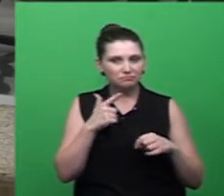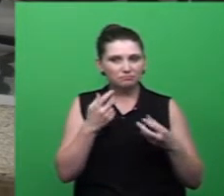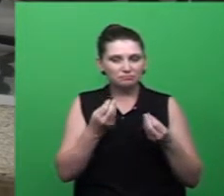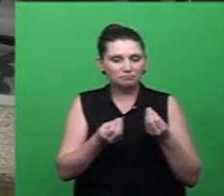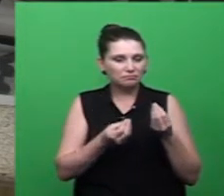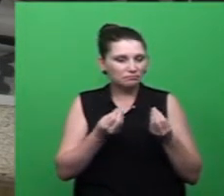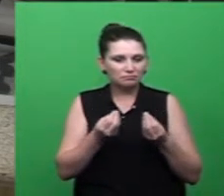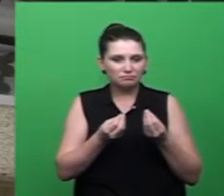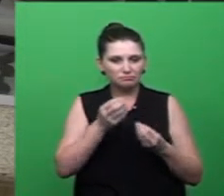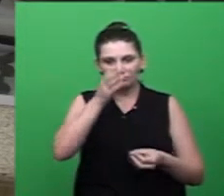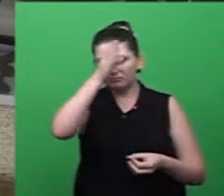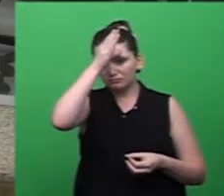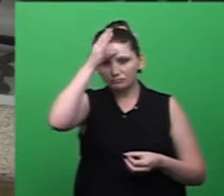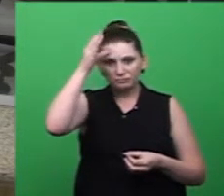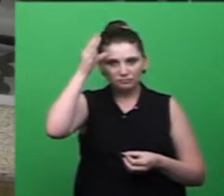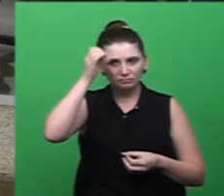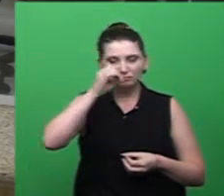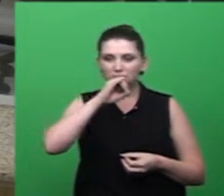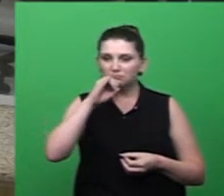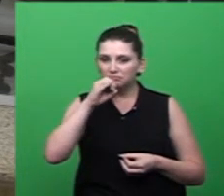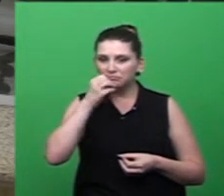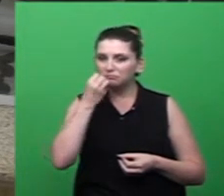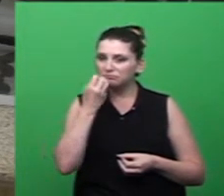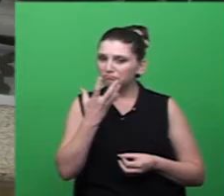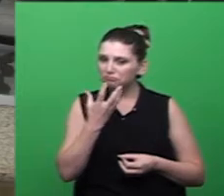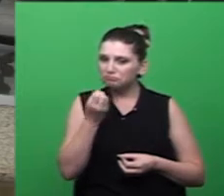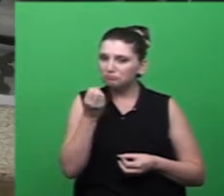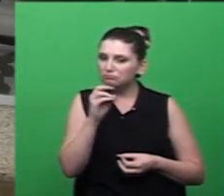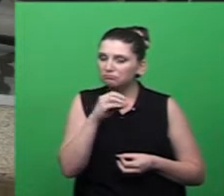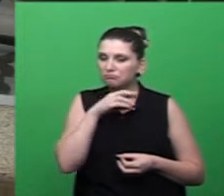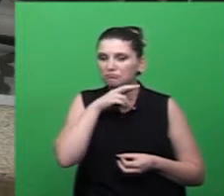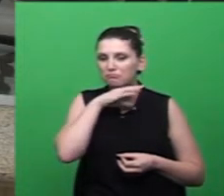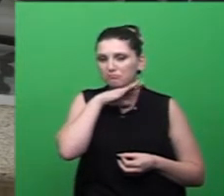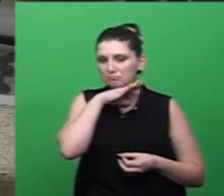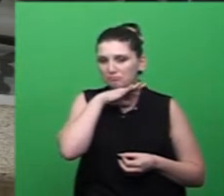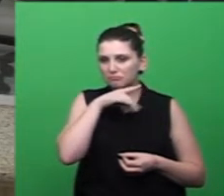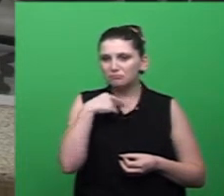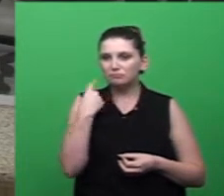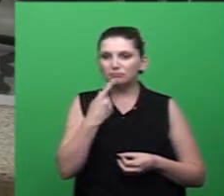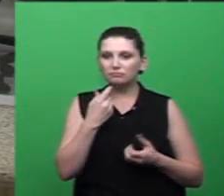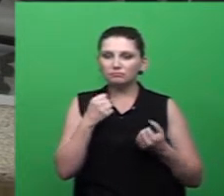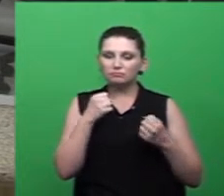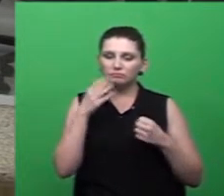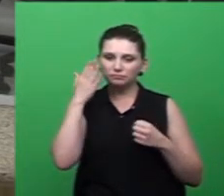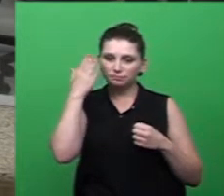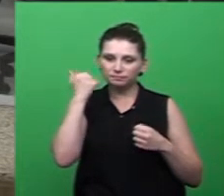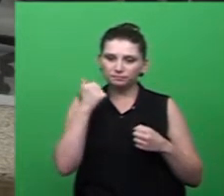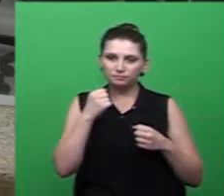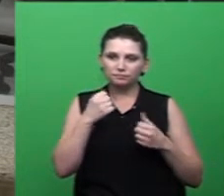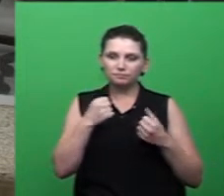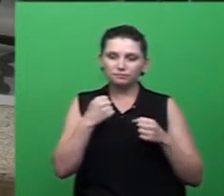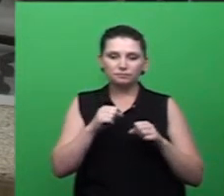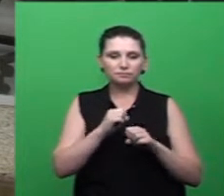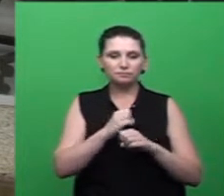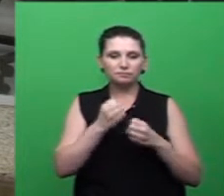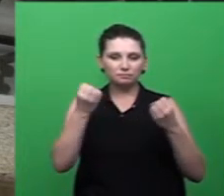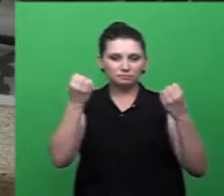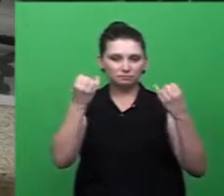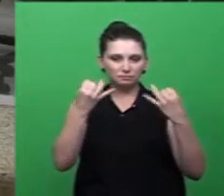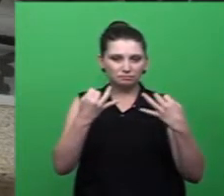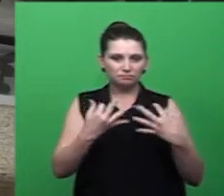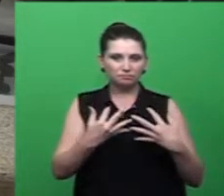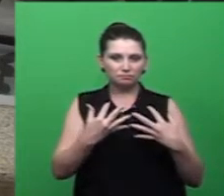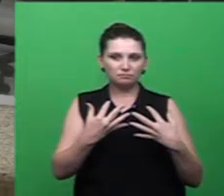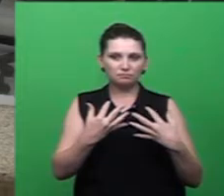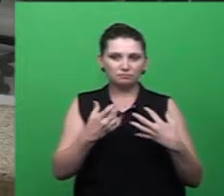Criciúma. Acreditamos que está tranquilo, mas melhor ouvindo dos nossos coordenadores, do nosso secretário,